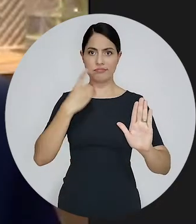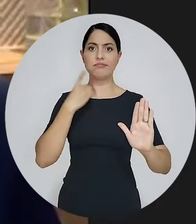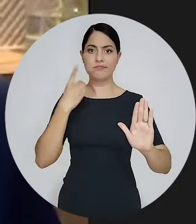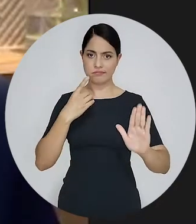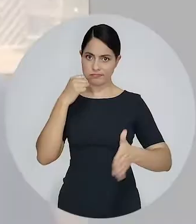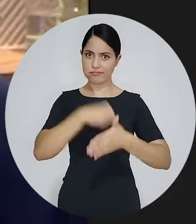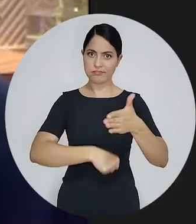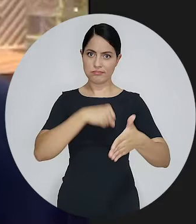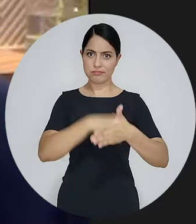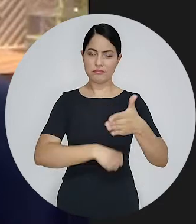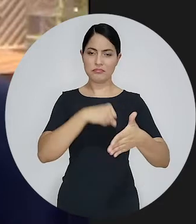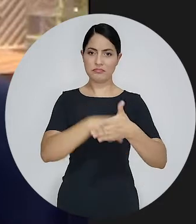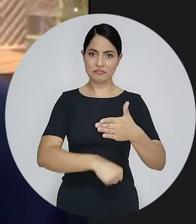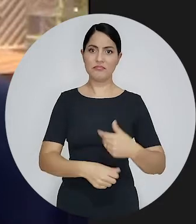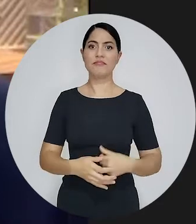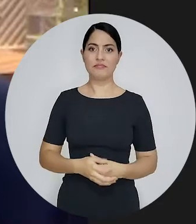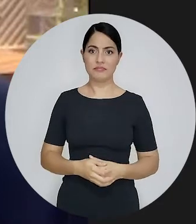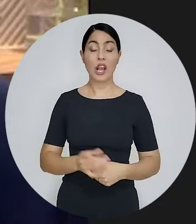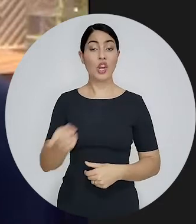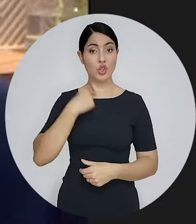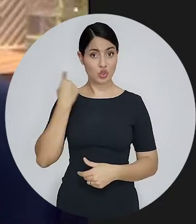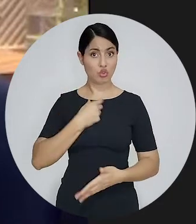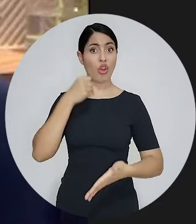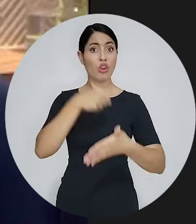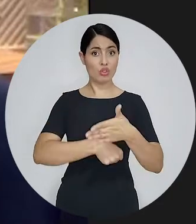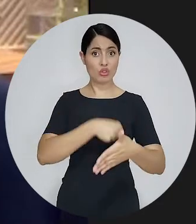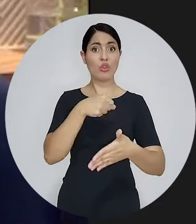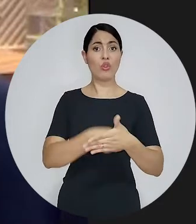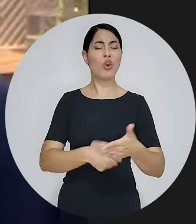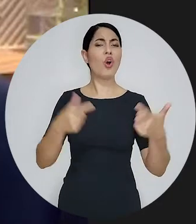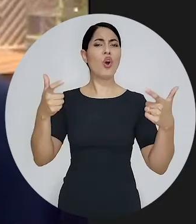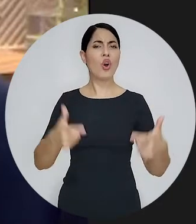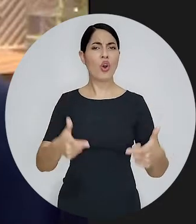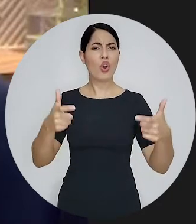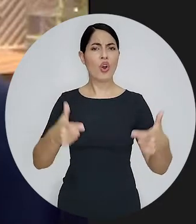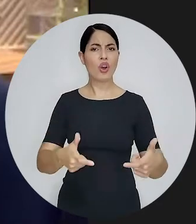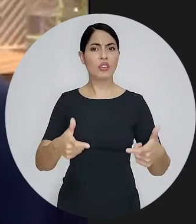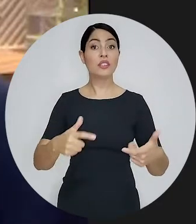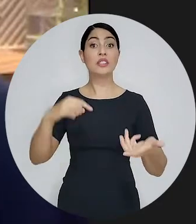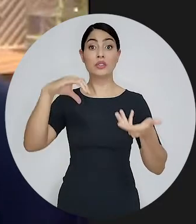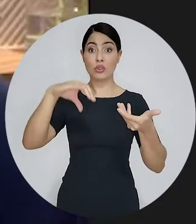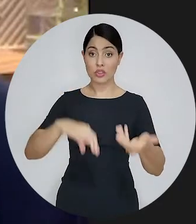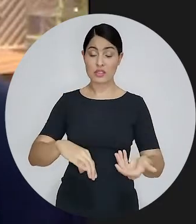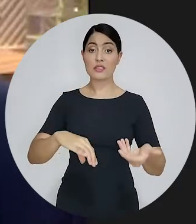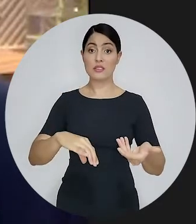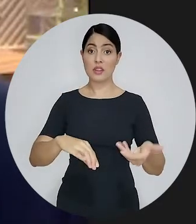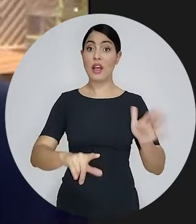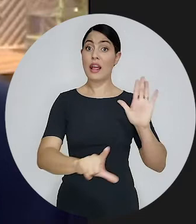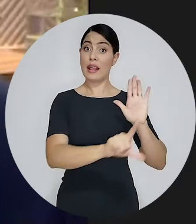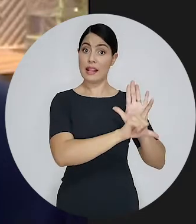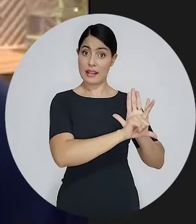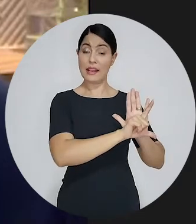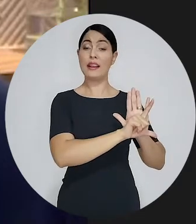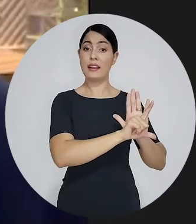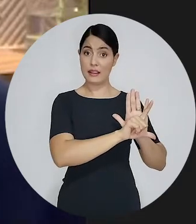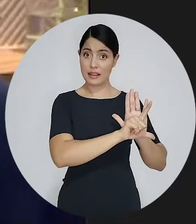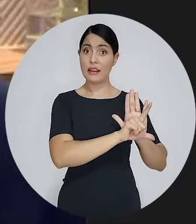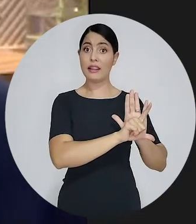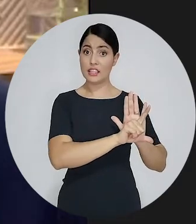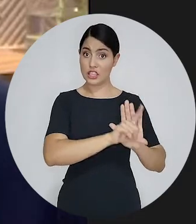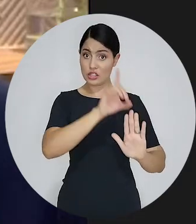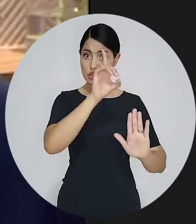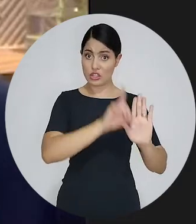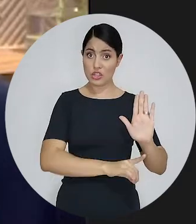da advocacia. Lutamos tanto para fazer aprovar no Congresso Nacional uma lei que criminalizou as